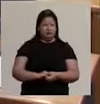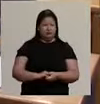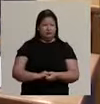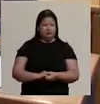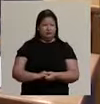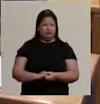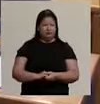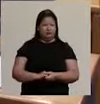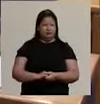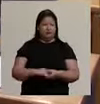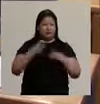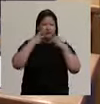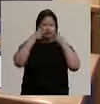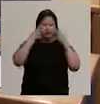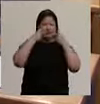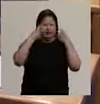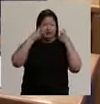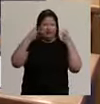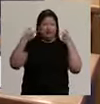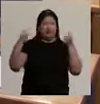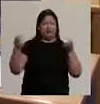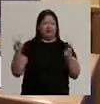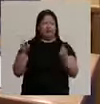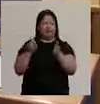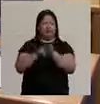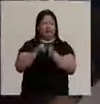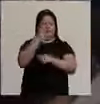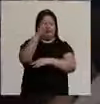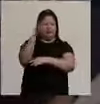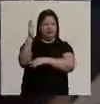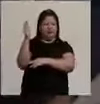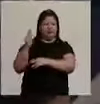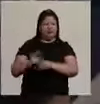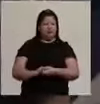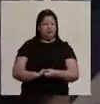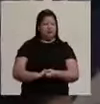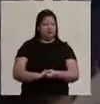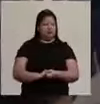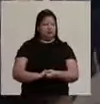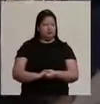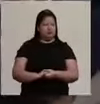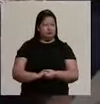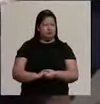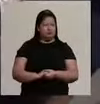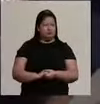Eu dou uma pausa na sessão por dois minutos. Cancela dois minutos.